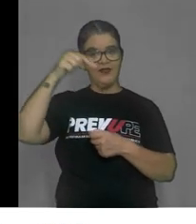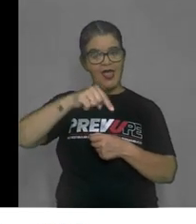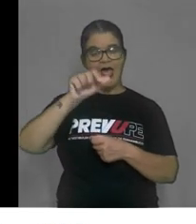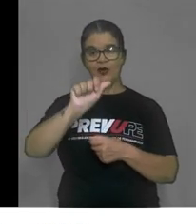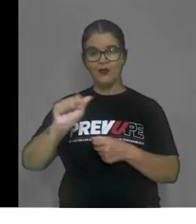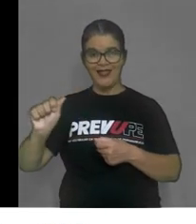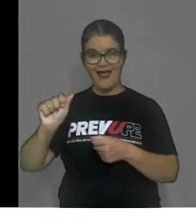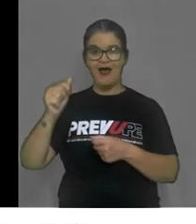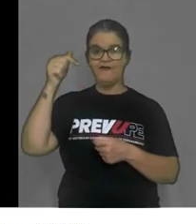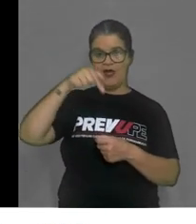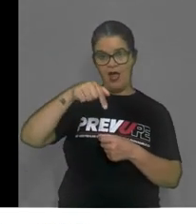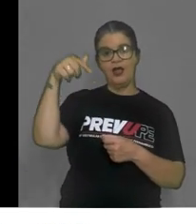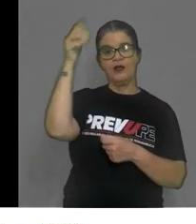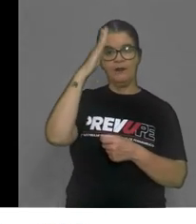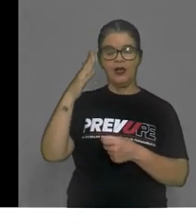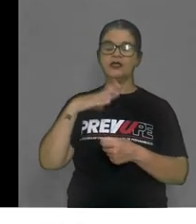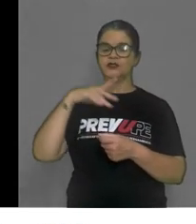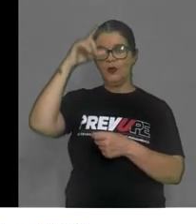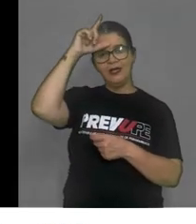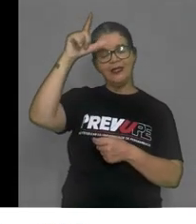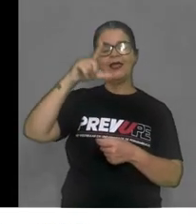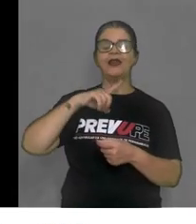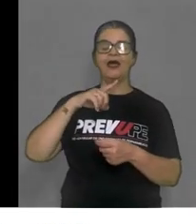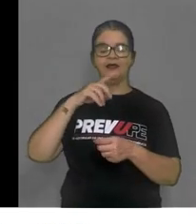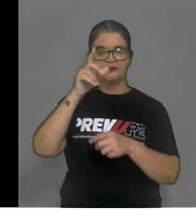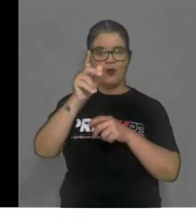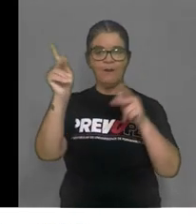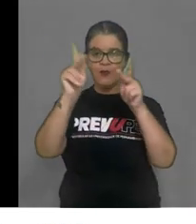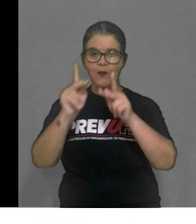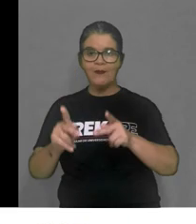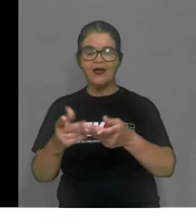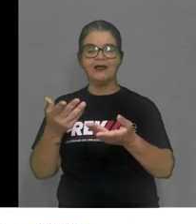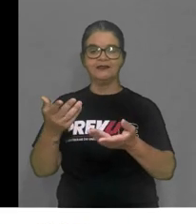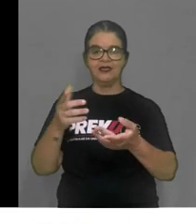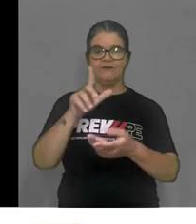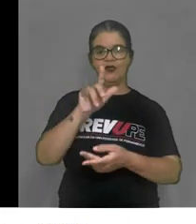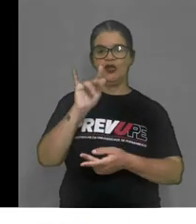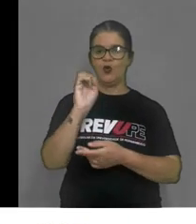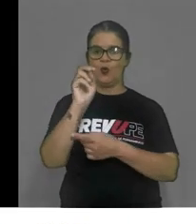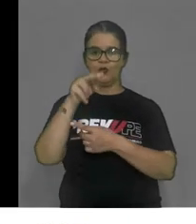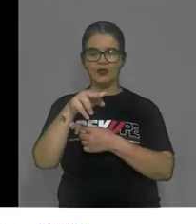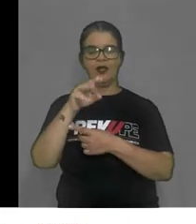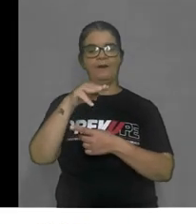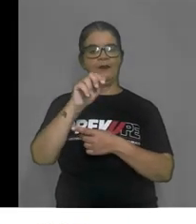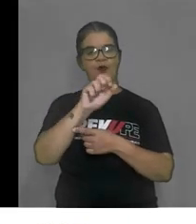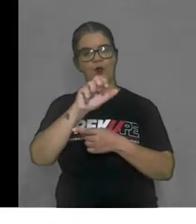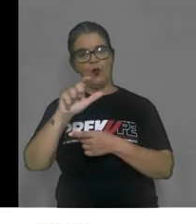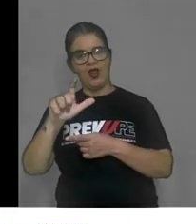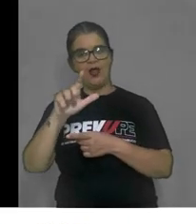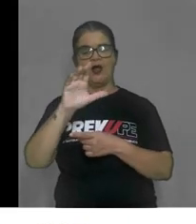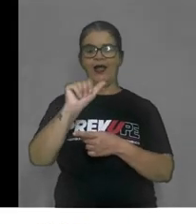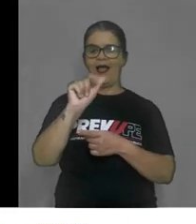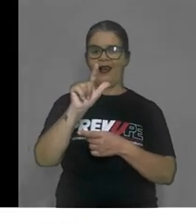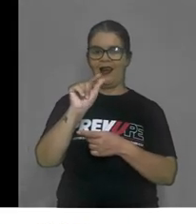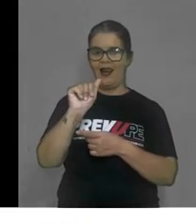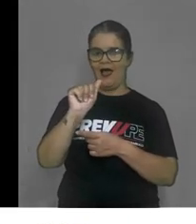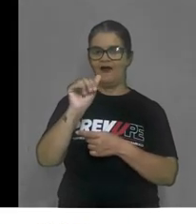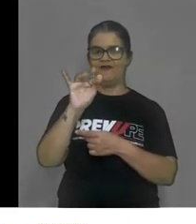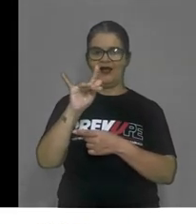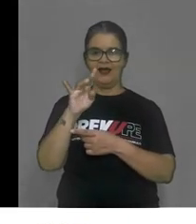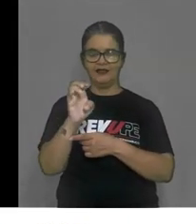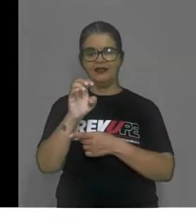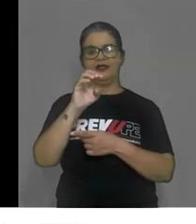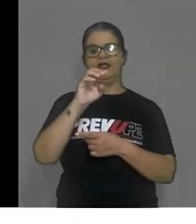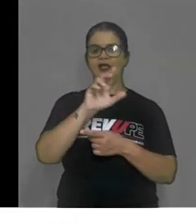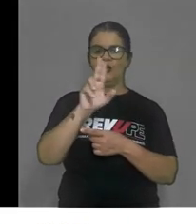por Pacífico, Likutan, Manuel Calafate e Luiz Sanin, eles